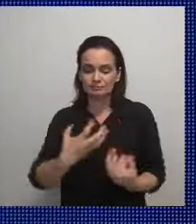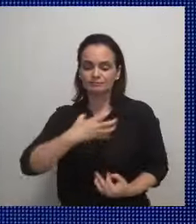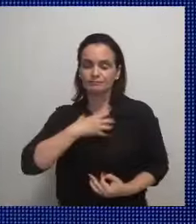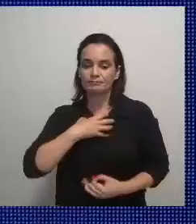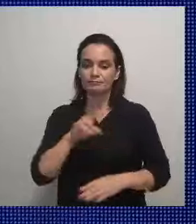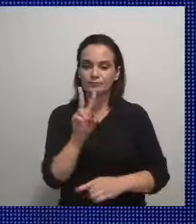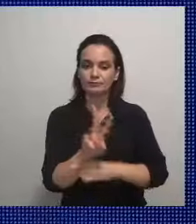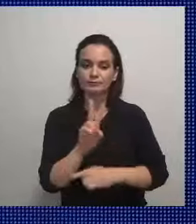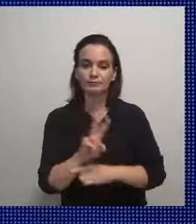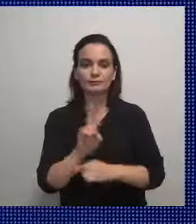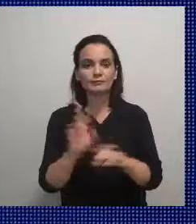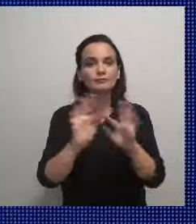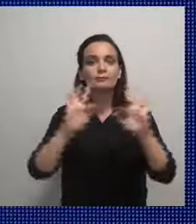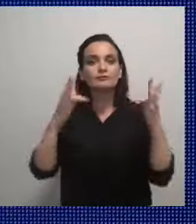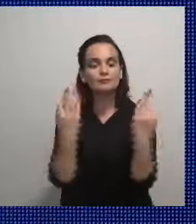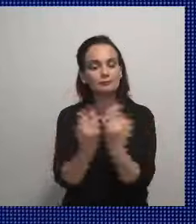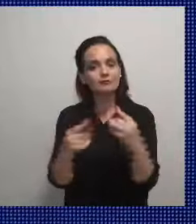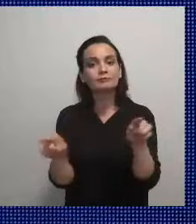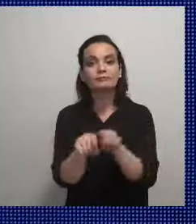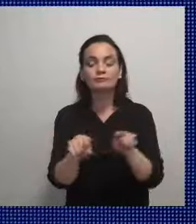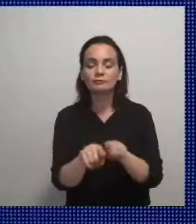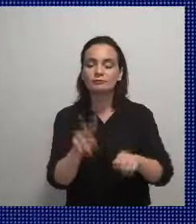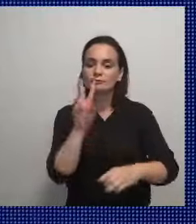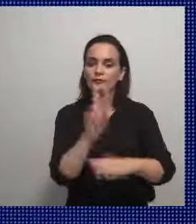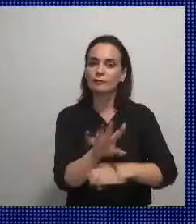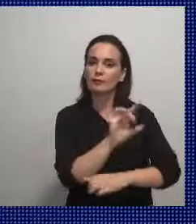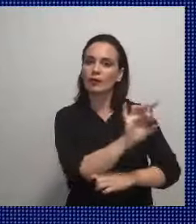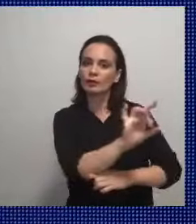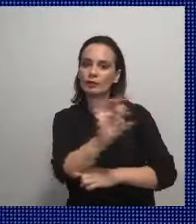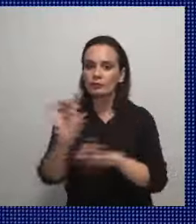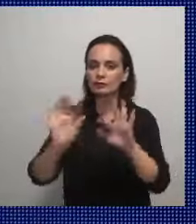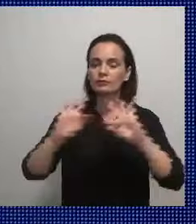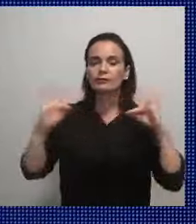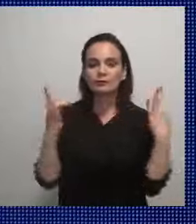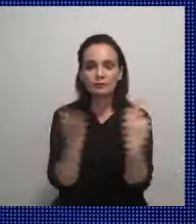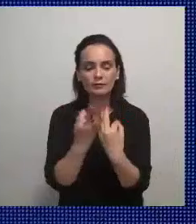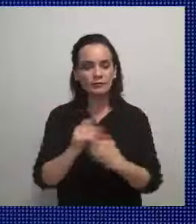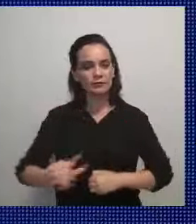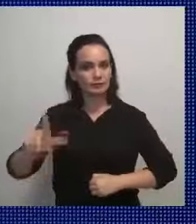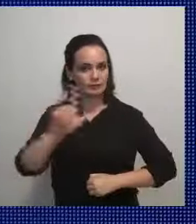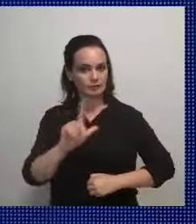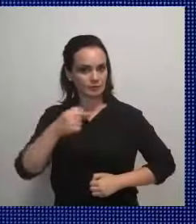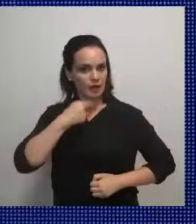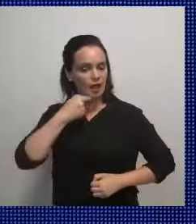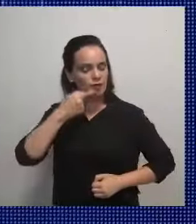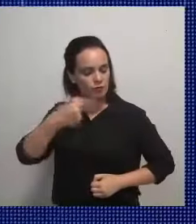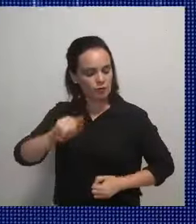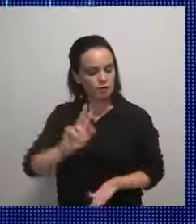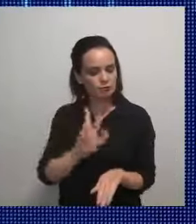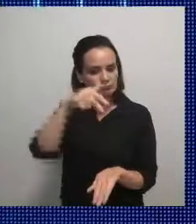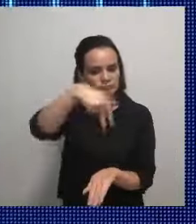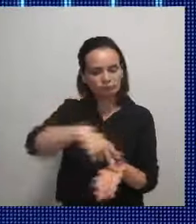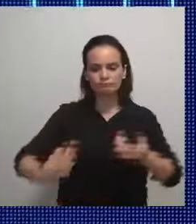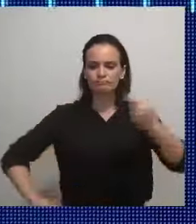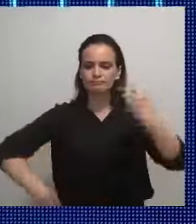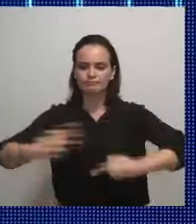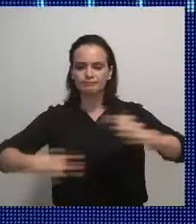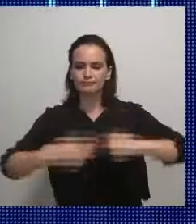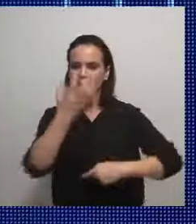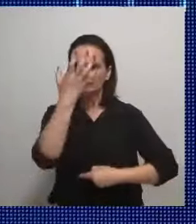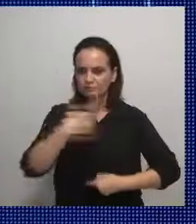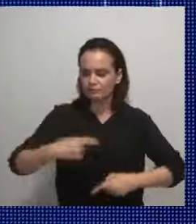família é a forma que eu vou cuidar de cada família londonense. E eu vim aqui para fazer um debate sério, discutindo Londrina,